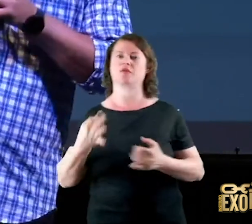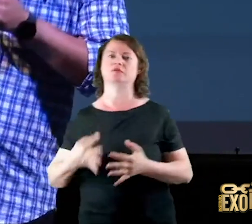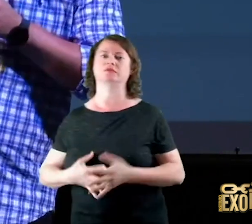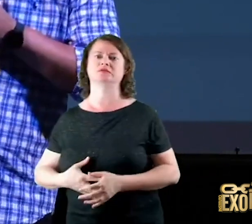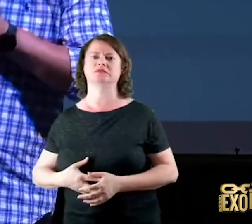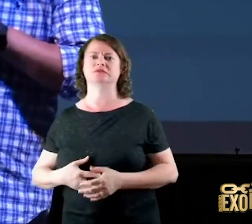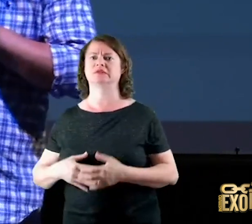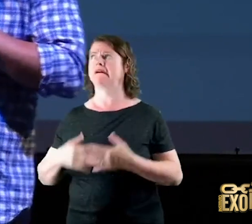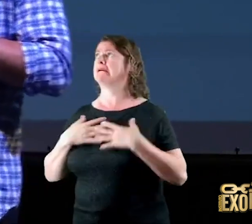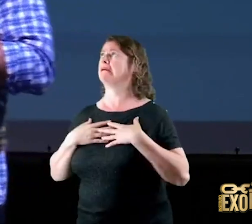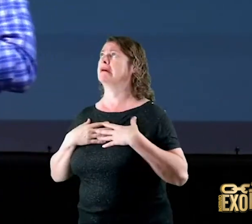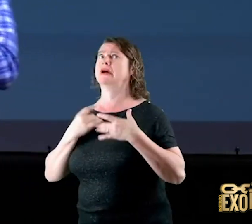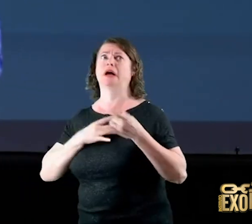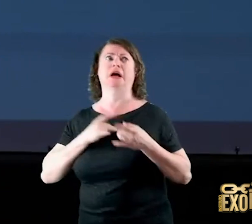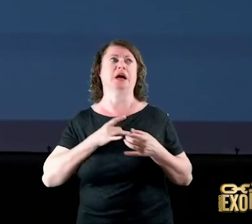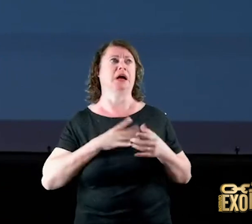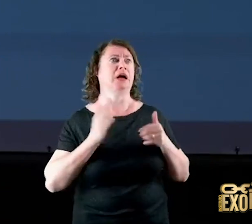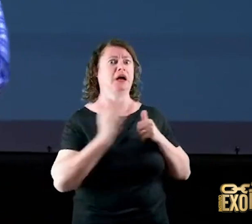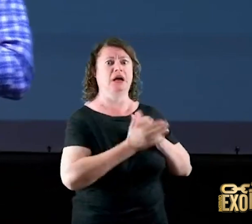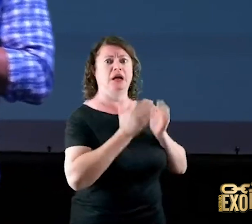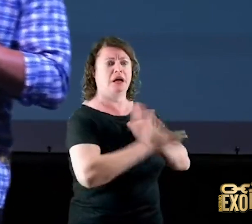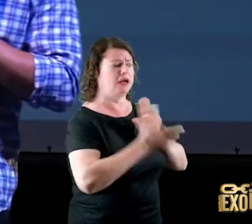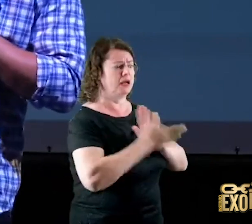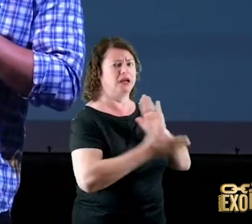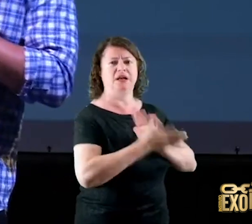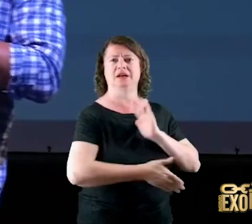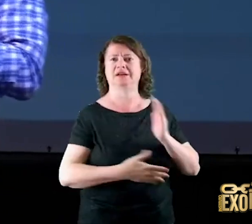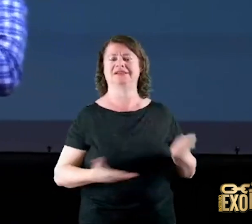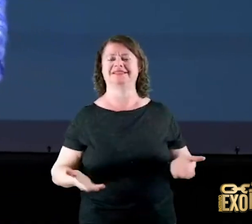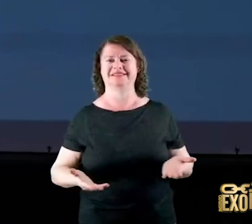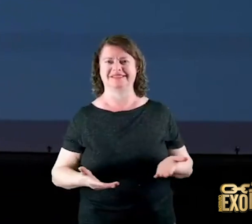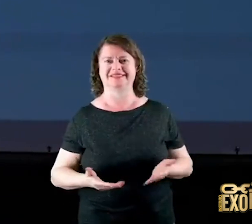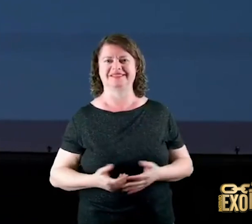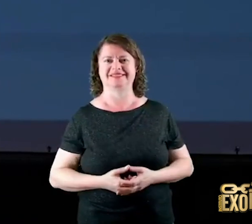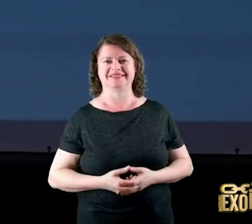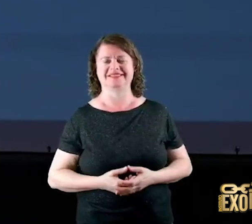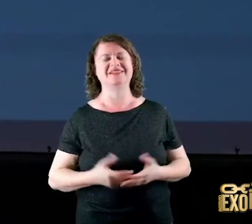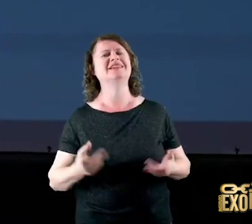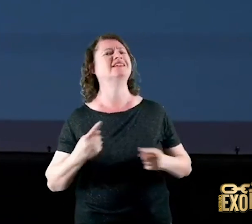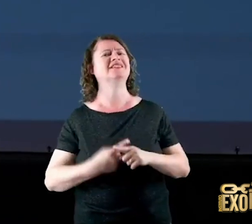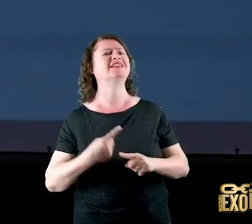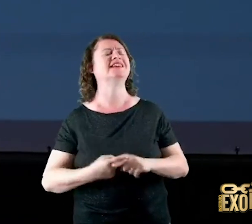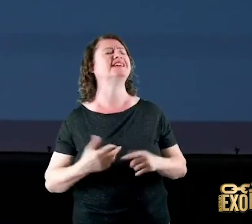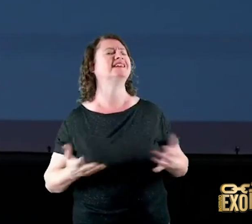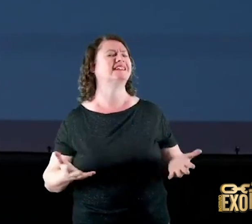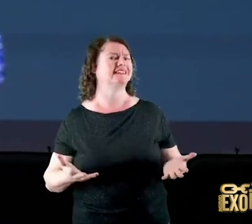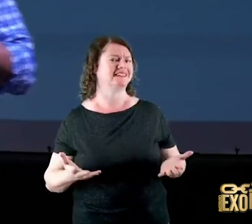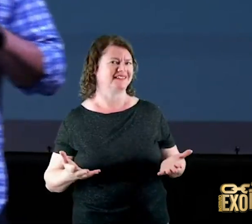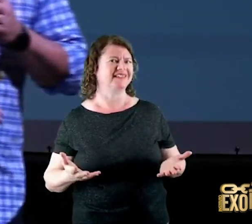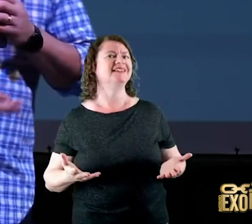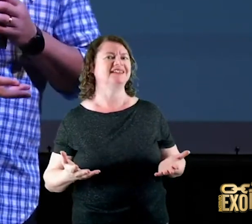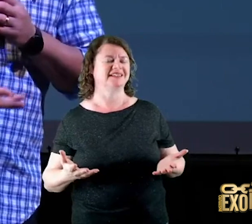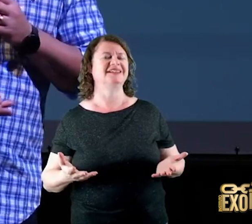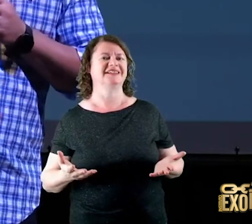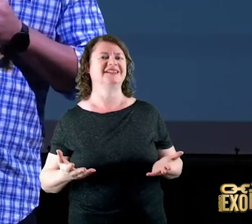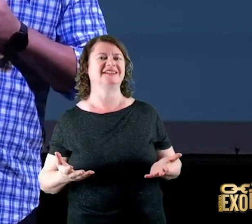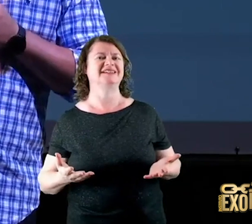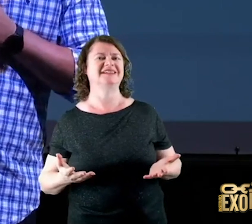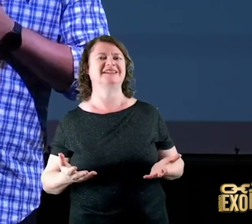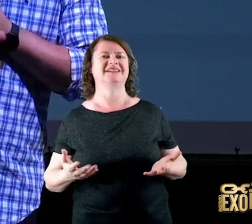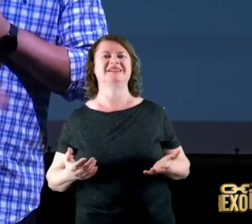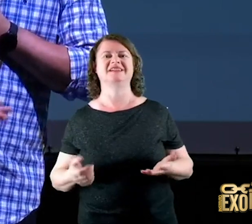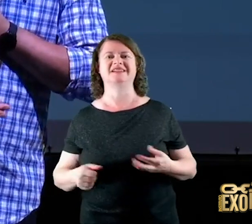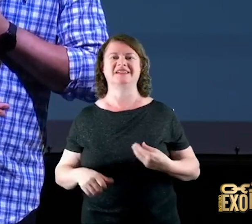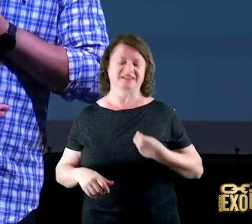grande dia do Senhor e outros dizem é o grande terrível dia do Senhor por quê? porque é a gente que